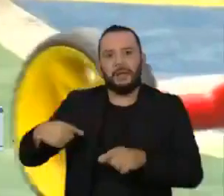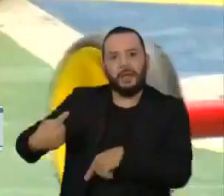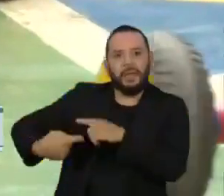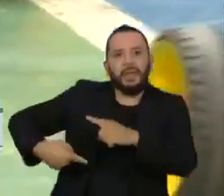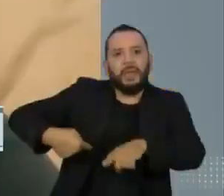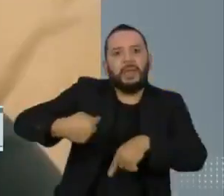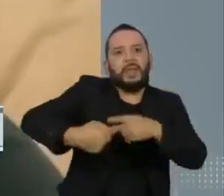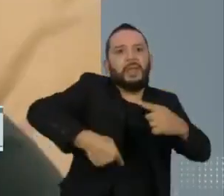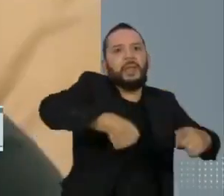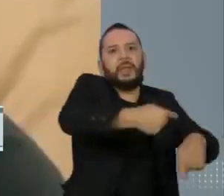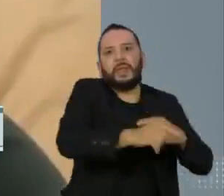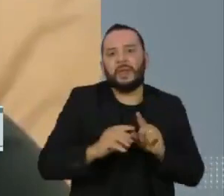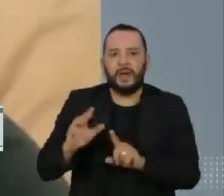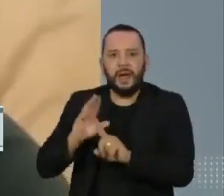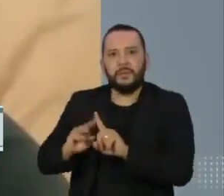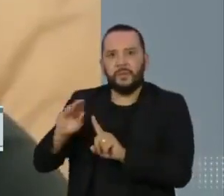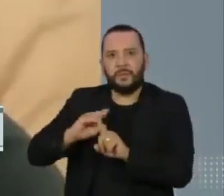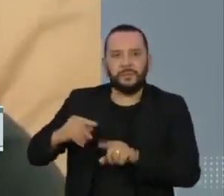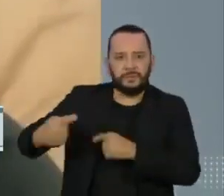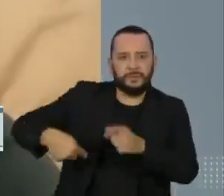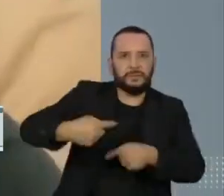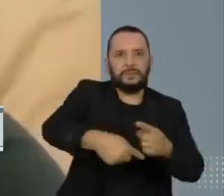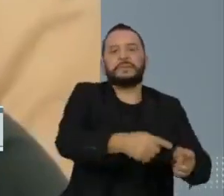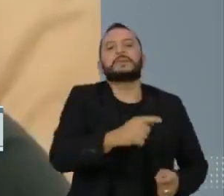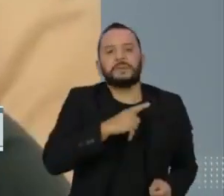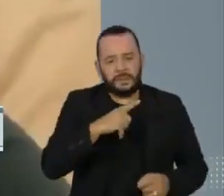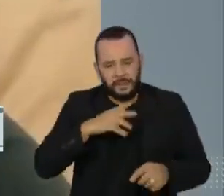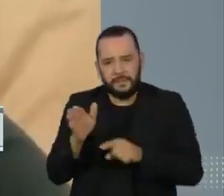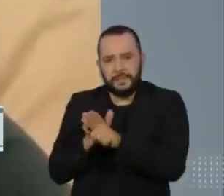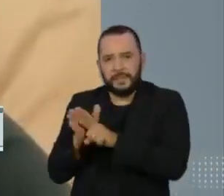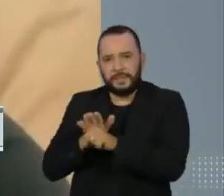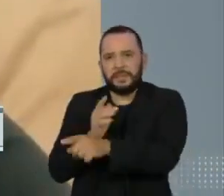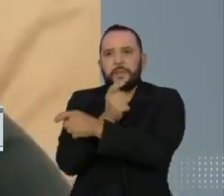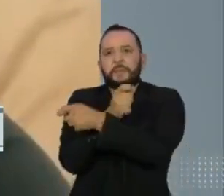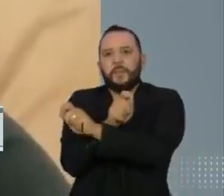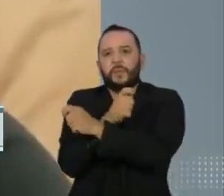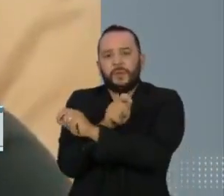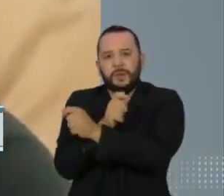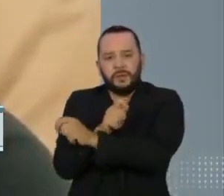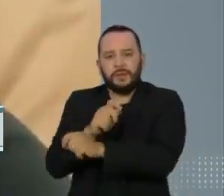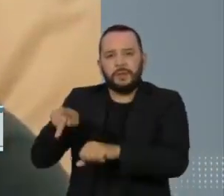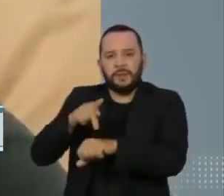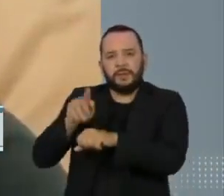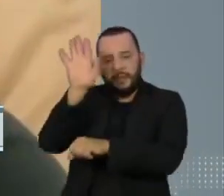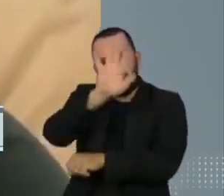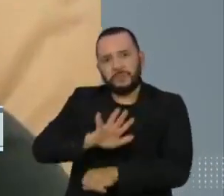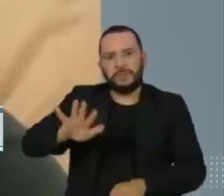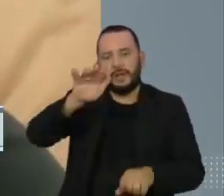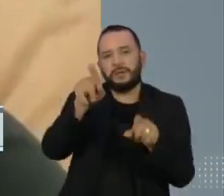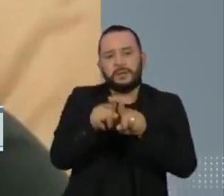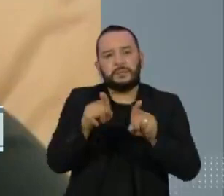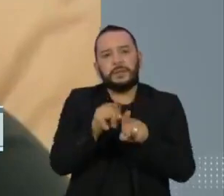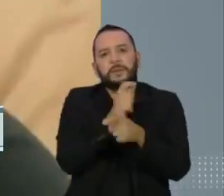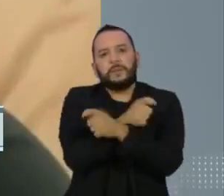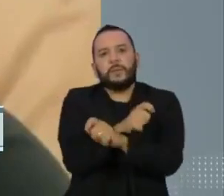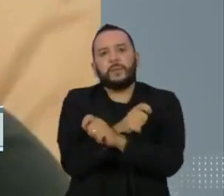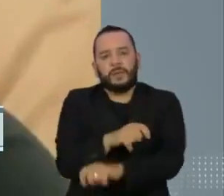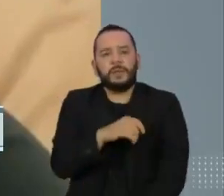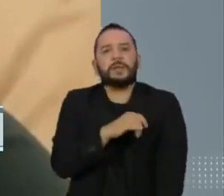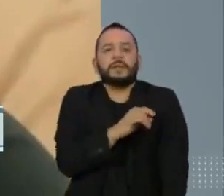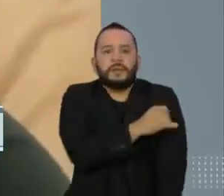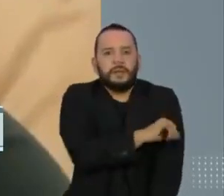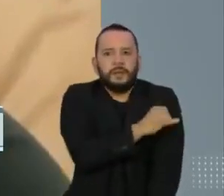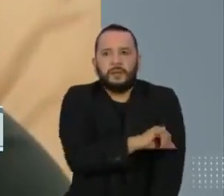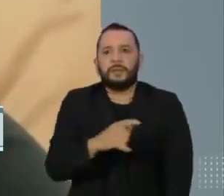infindáveis. Estudos da PUC Nacional e especialmente da PUC Rio, eles têm um curso de pós